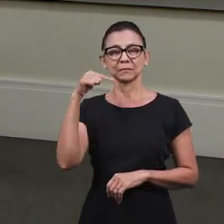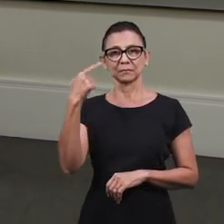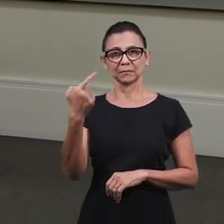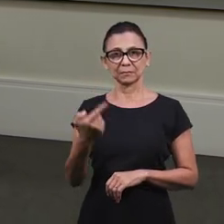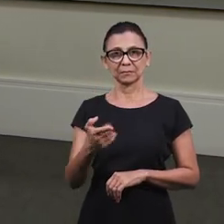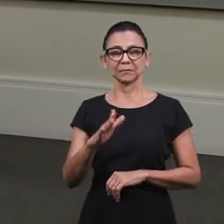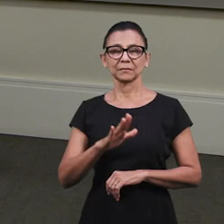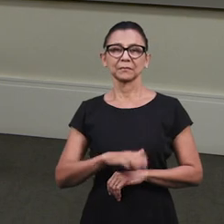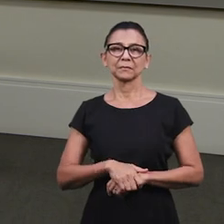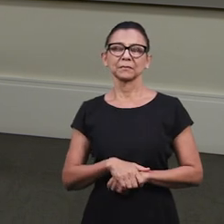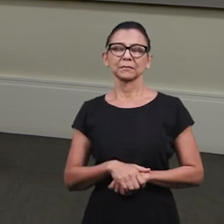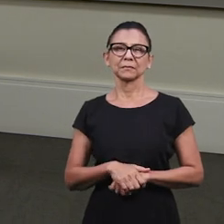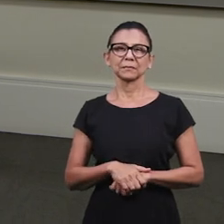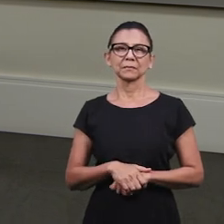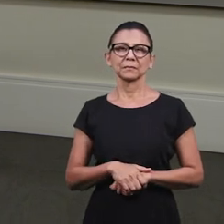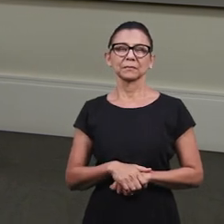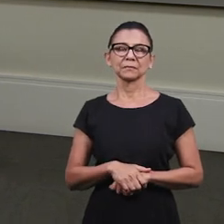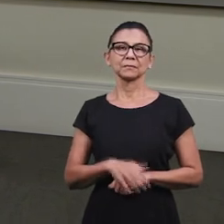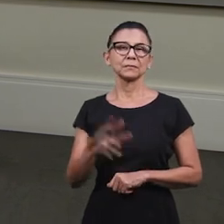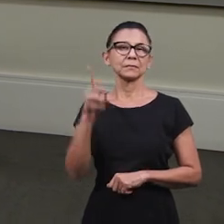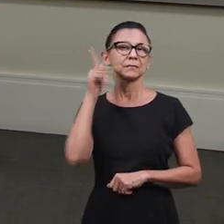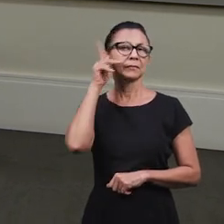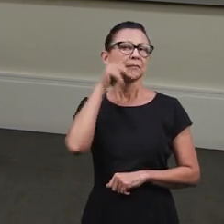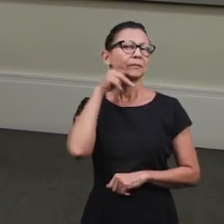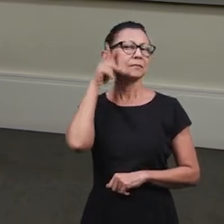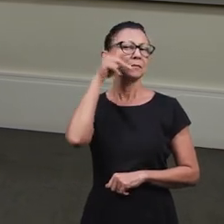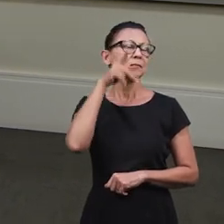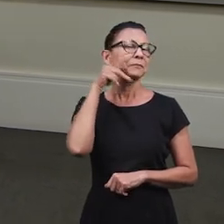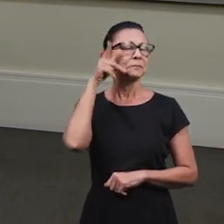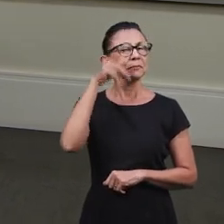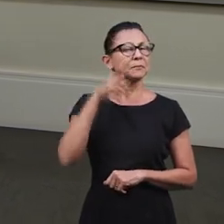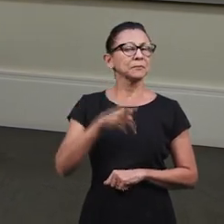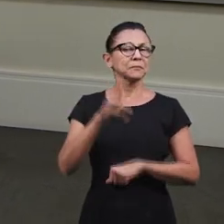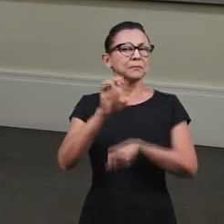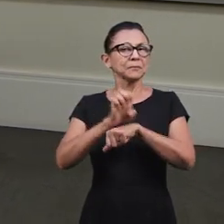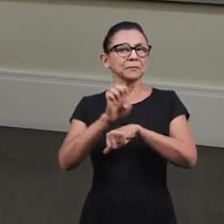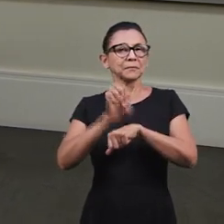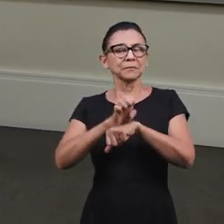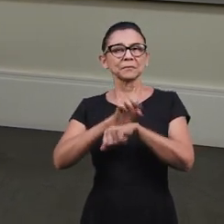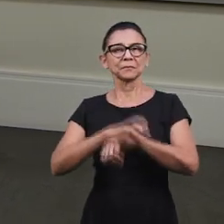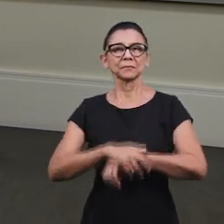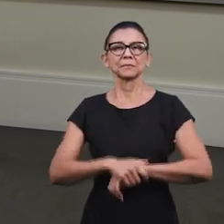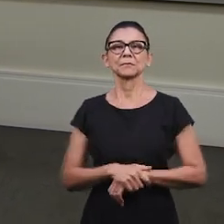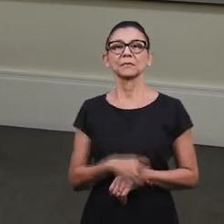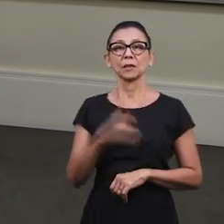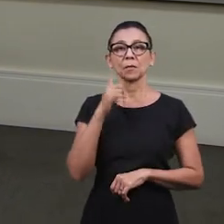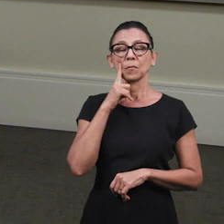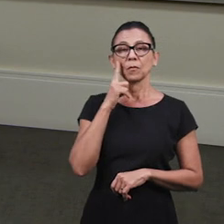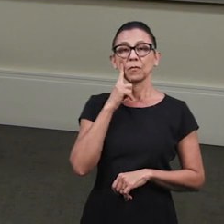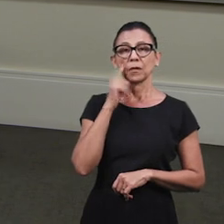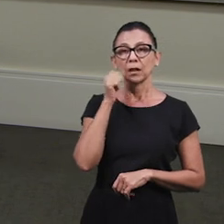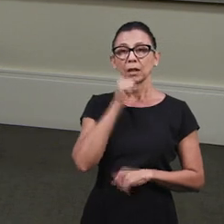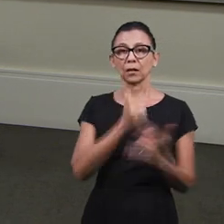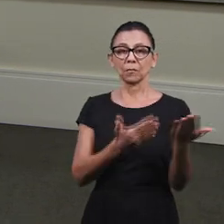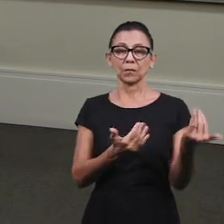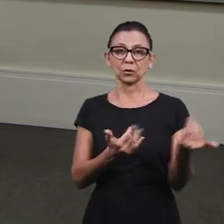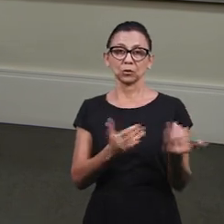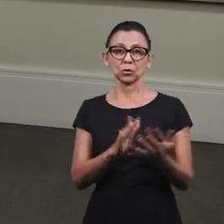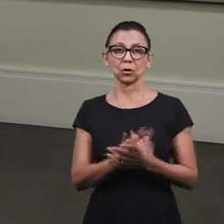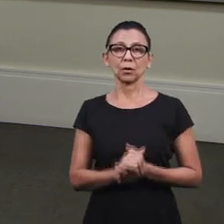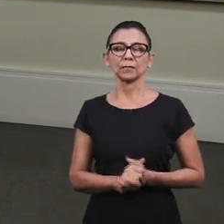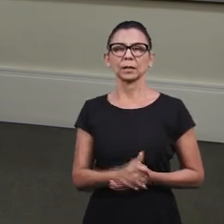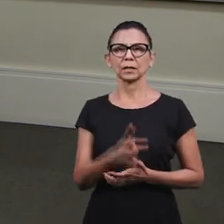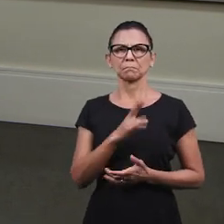para o estado da Paraíba, onde ali teremos uma resposta notável que será da jovem Patrícia. A